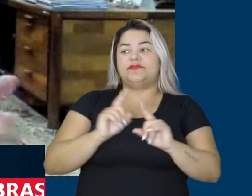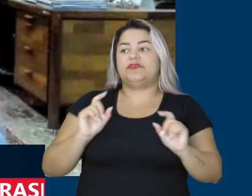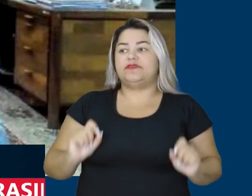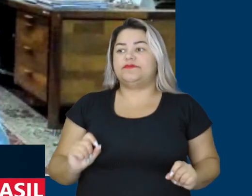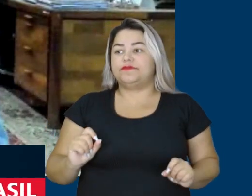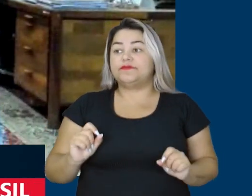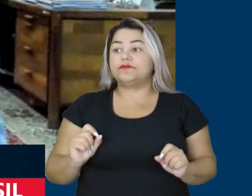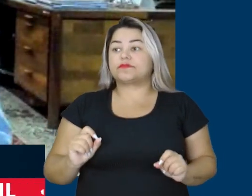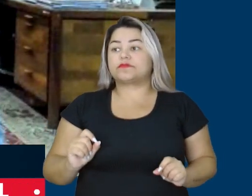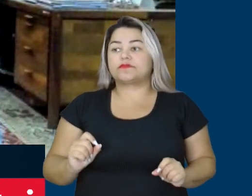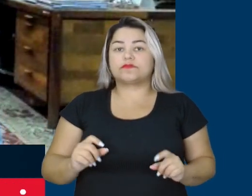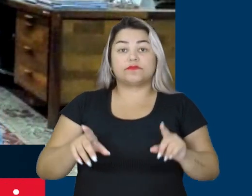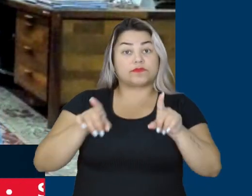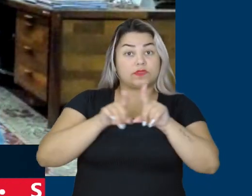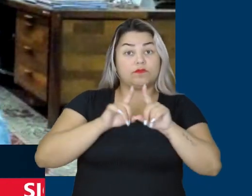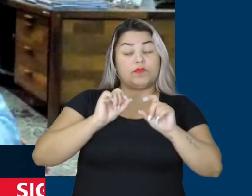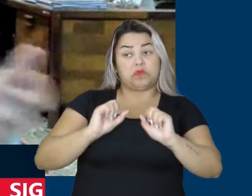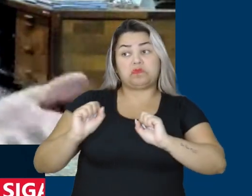esporte, enfim,